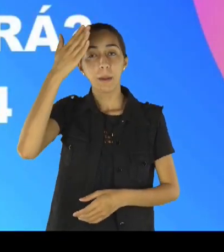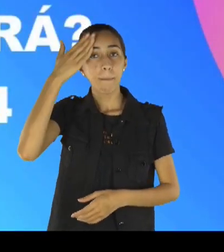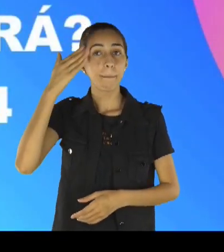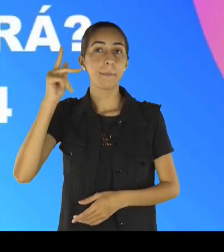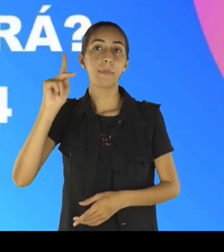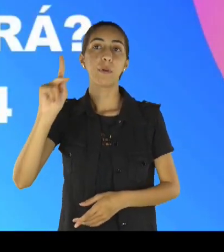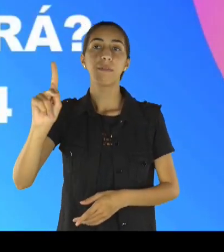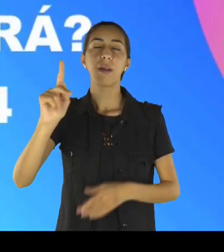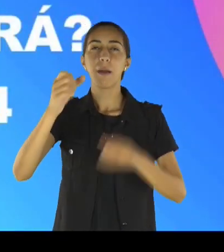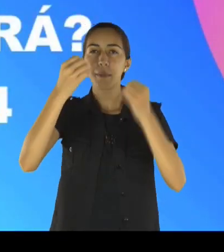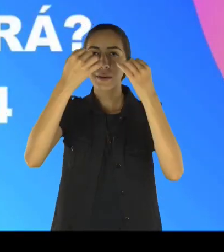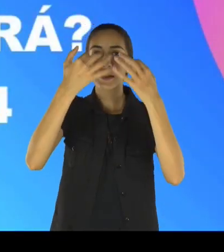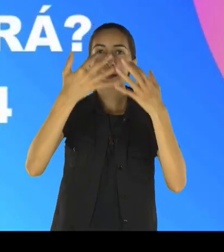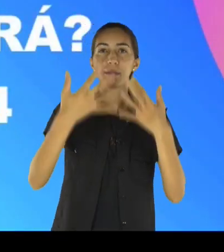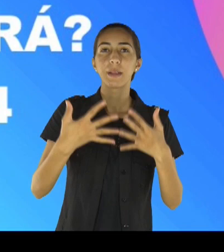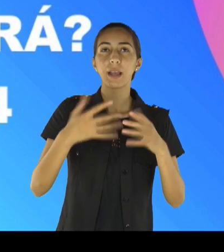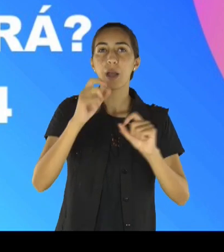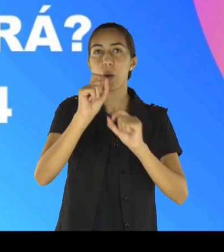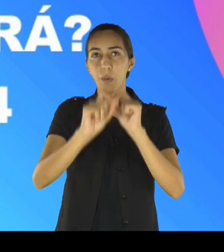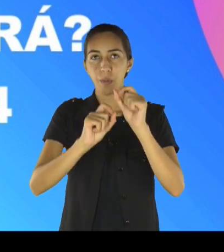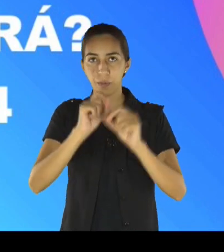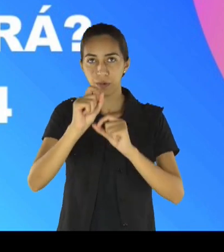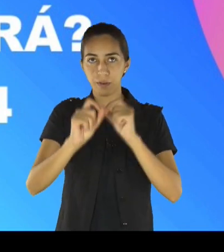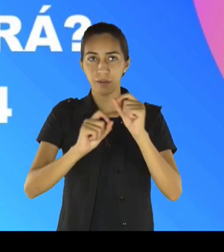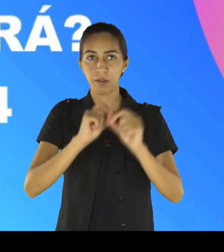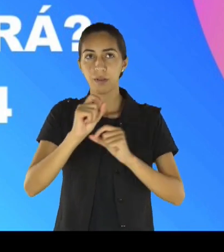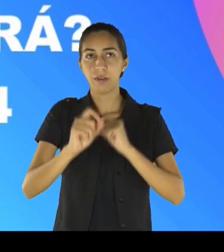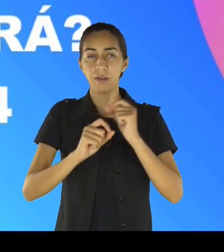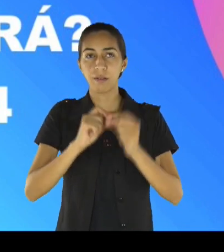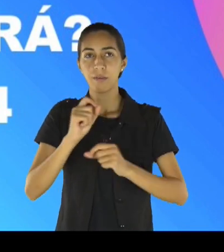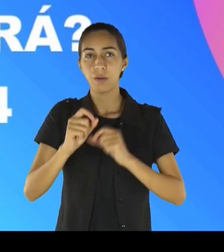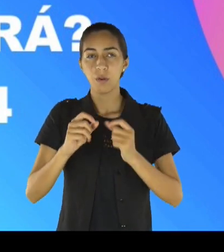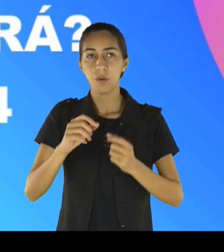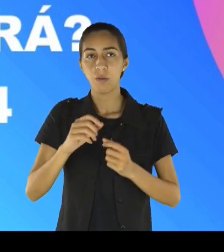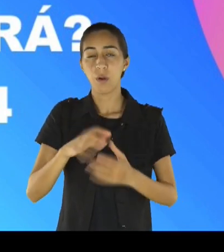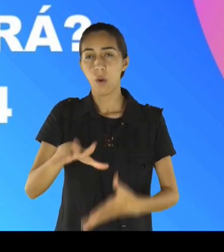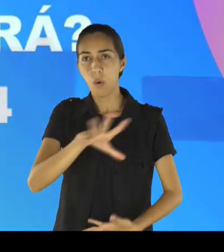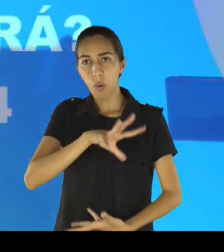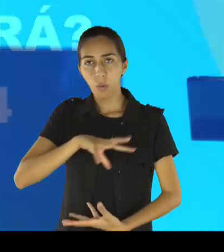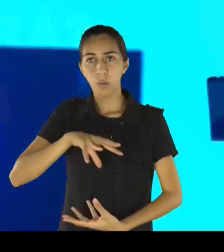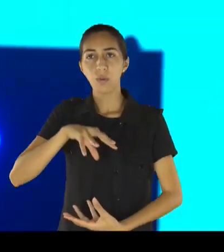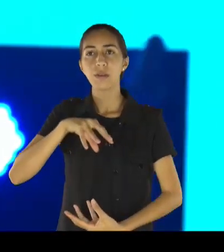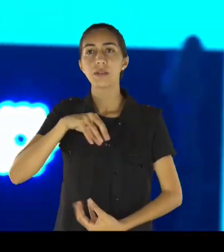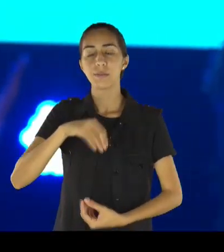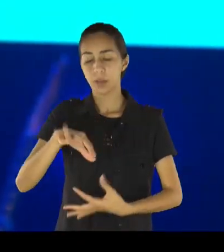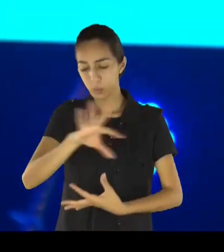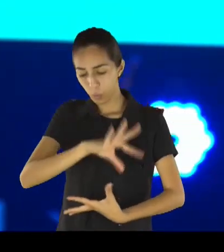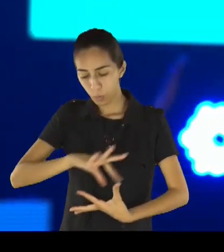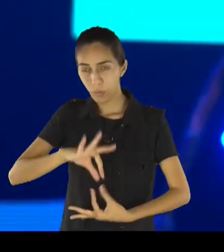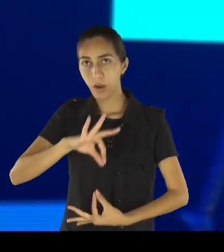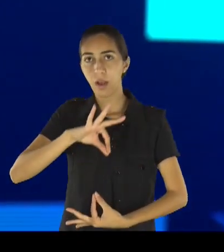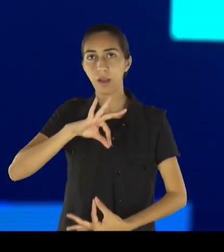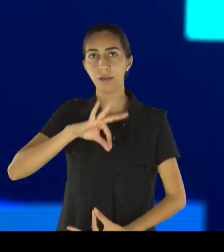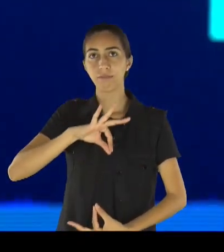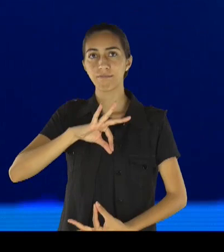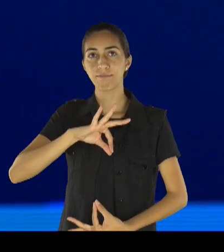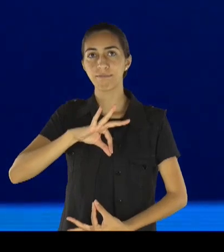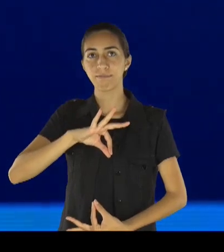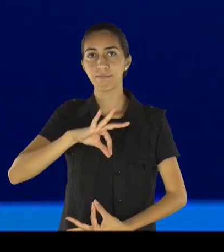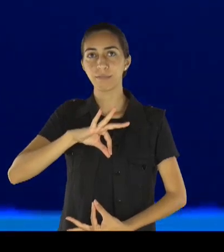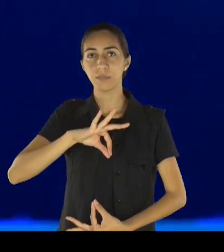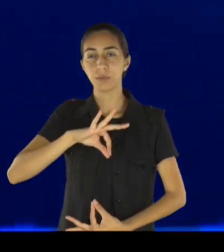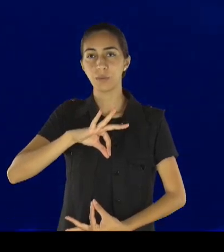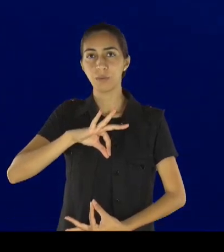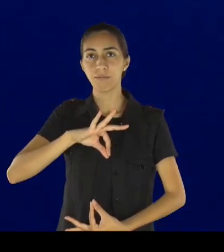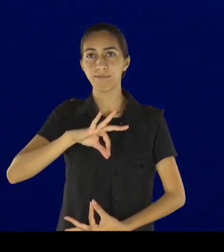espírito deprimido, quem o levantará? Sabe, quando a gente está no hospital, por isso que é questão de